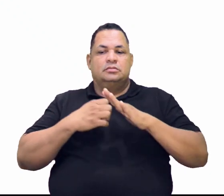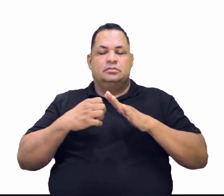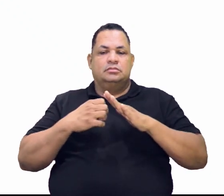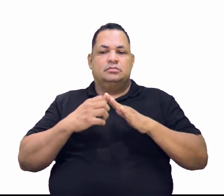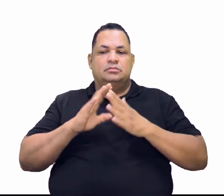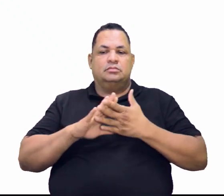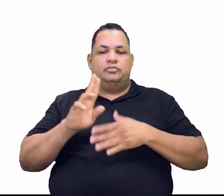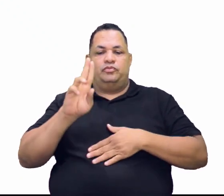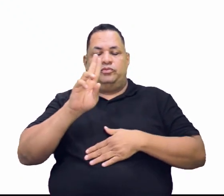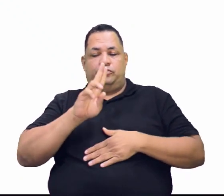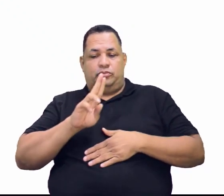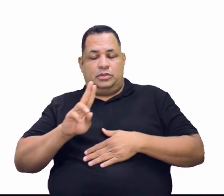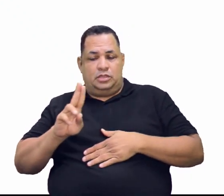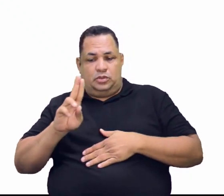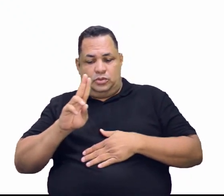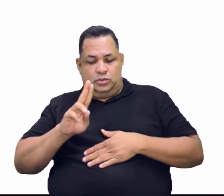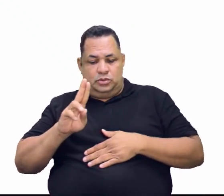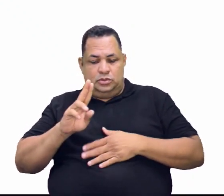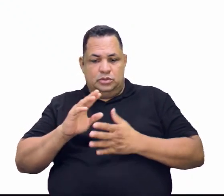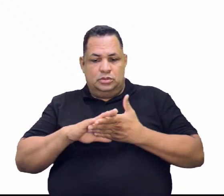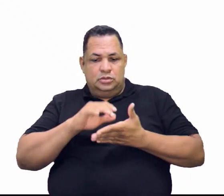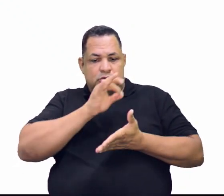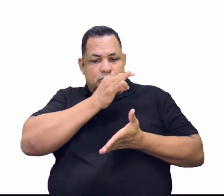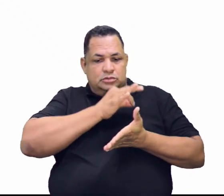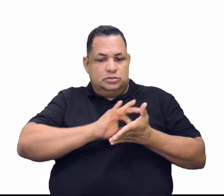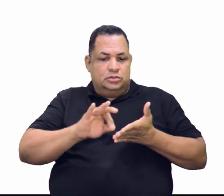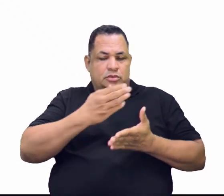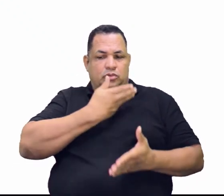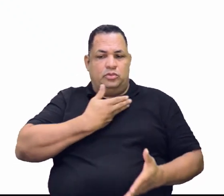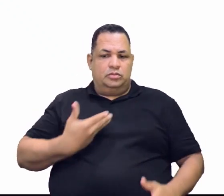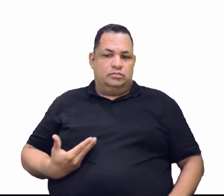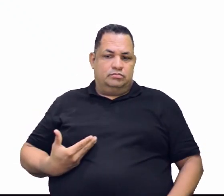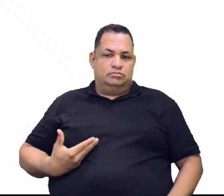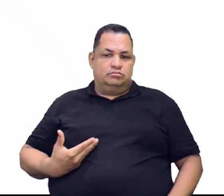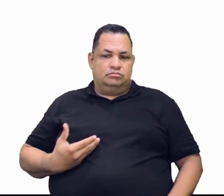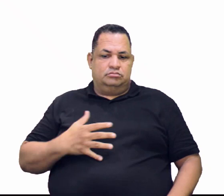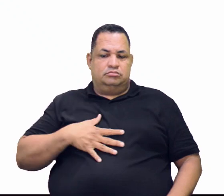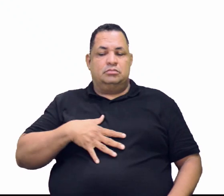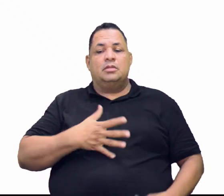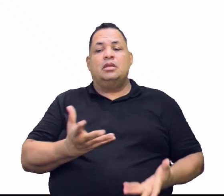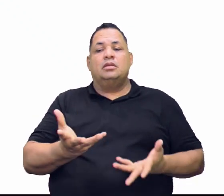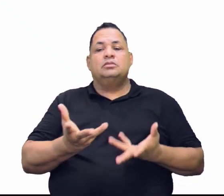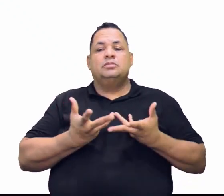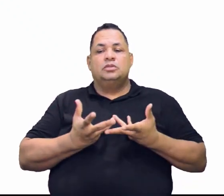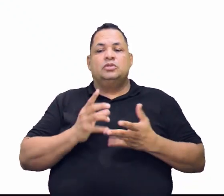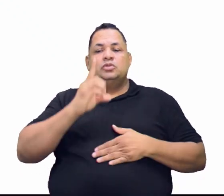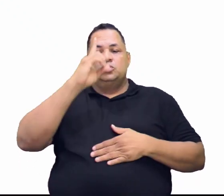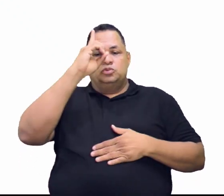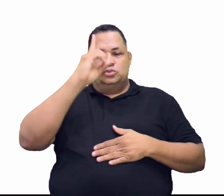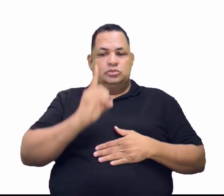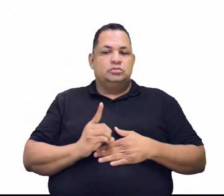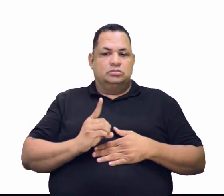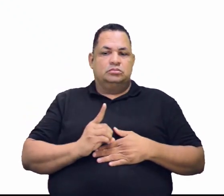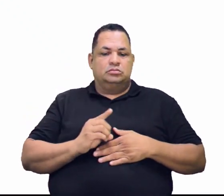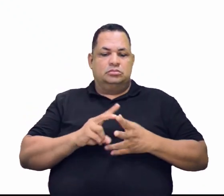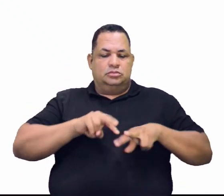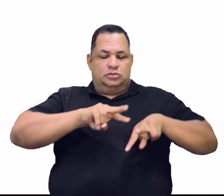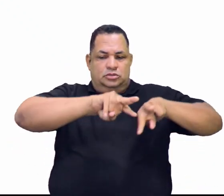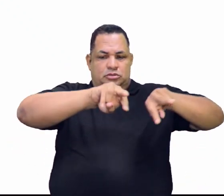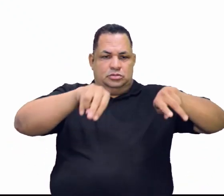vão se inscrever no governo e ganhar o direito de garimpar. Vocês vão ver.